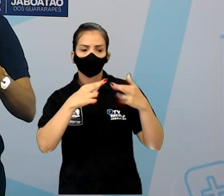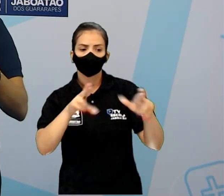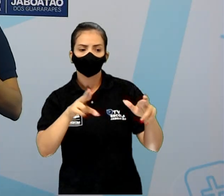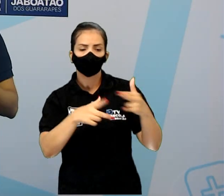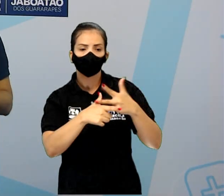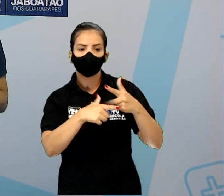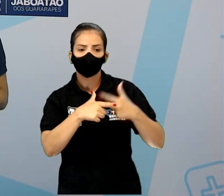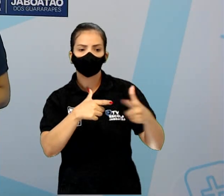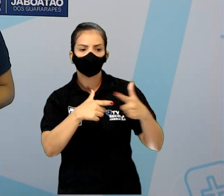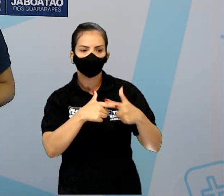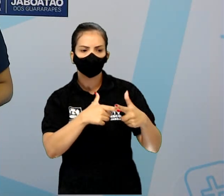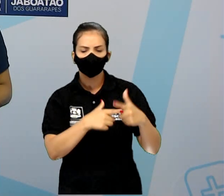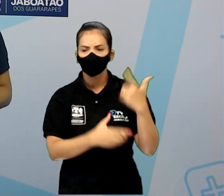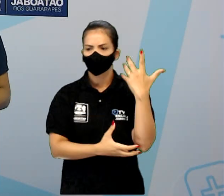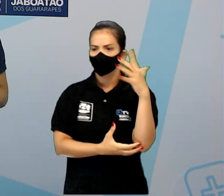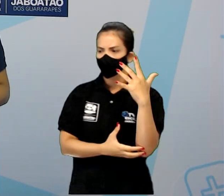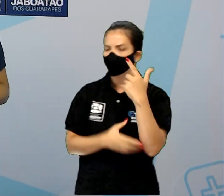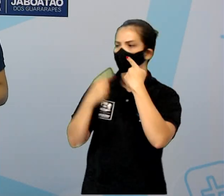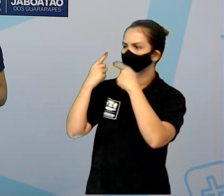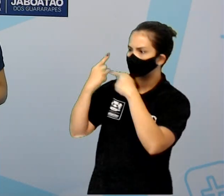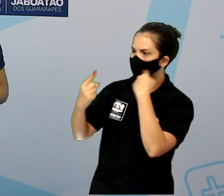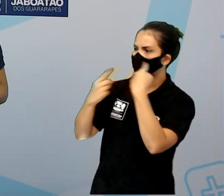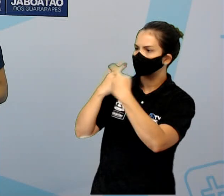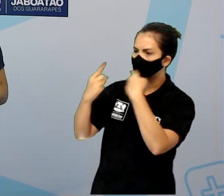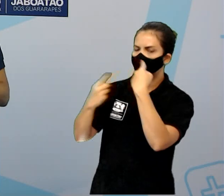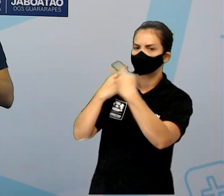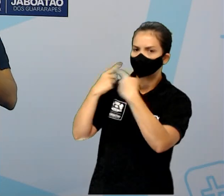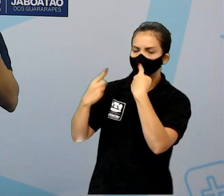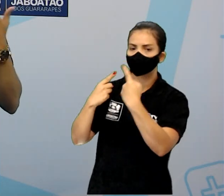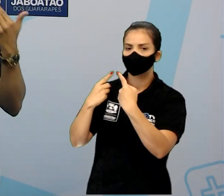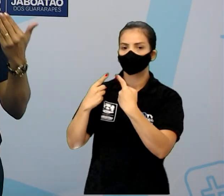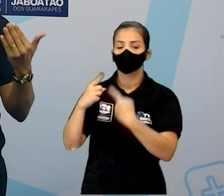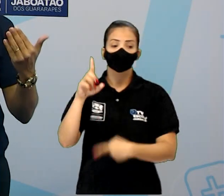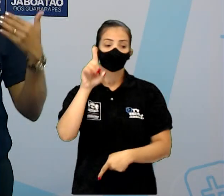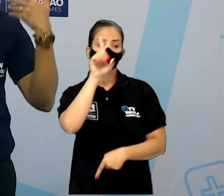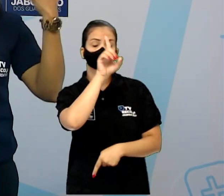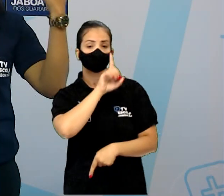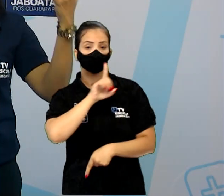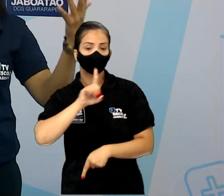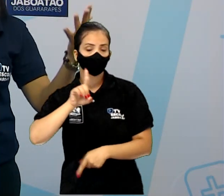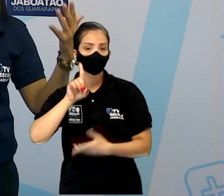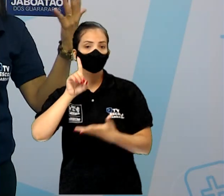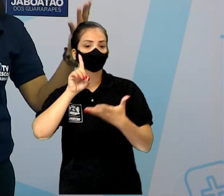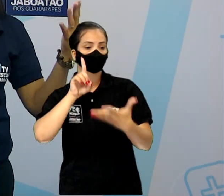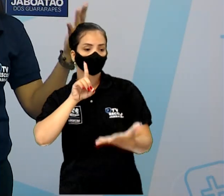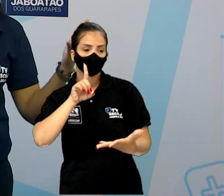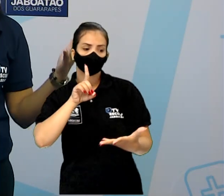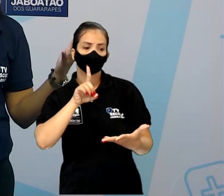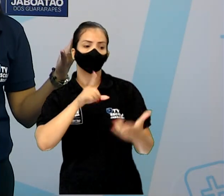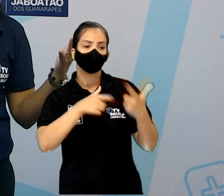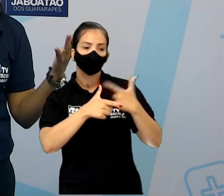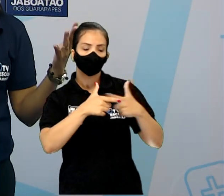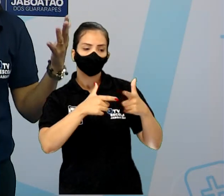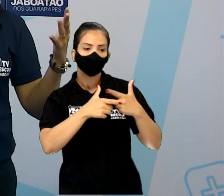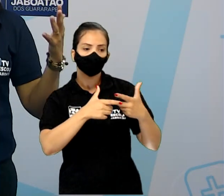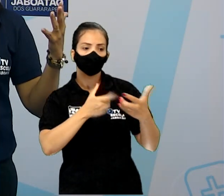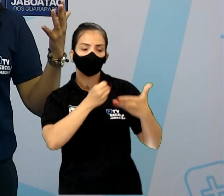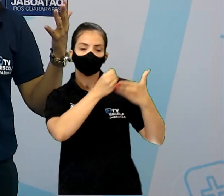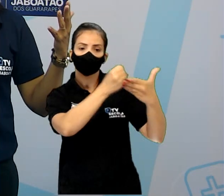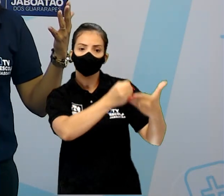O baobá estava reclamando, reclamando, reclamando o tempo todo. Então, Deus, né, tentou resolver o problema dele.